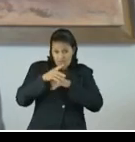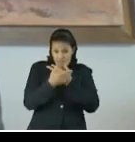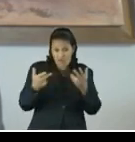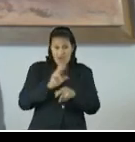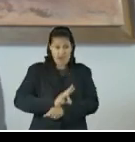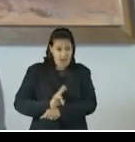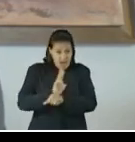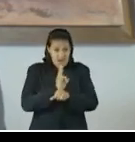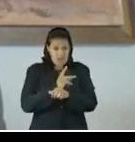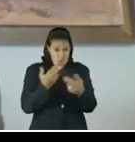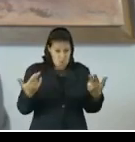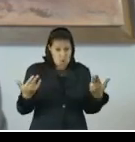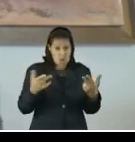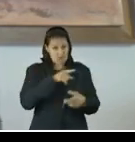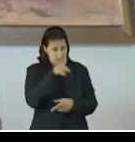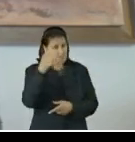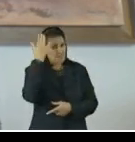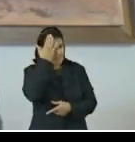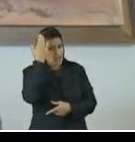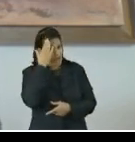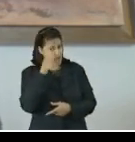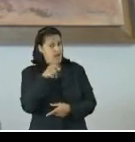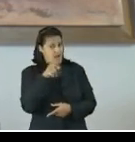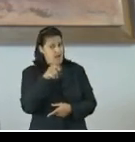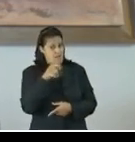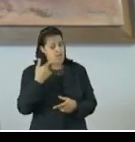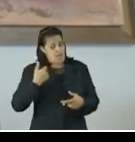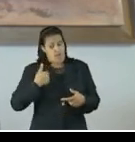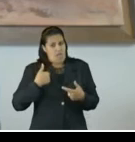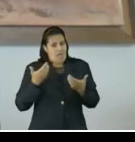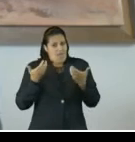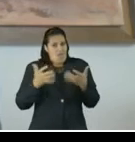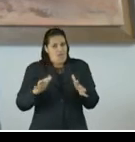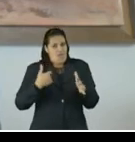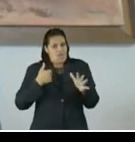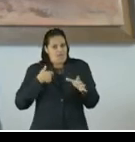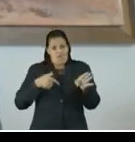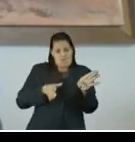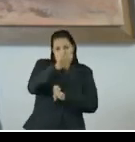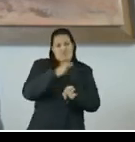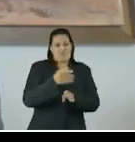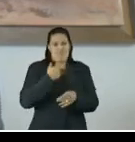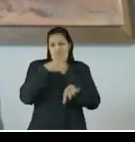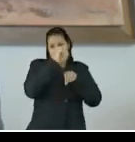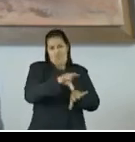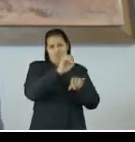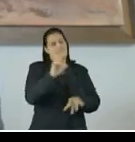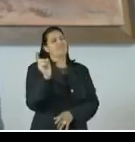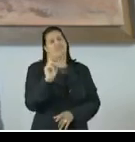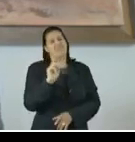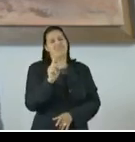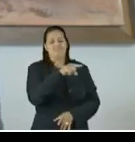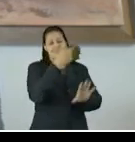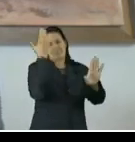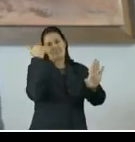operacional, e Vossa Excelência, longe de me pretender ensinar vigário a rezar